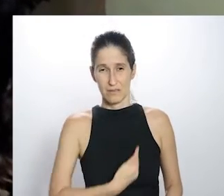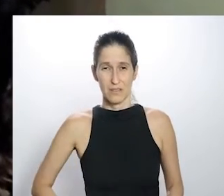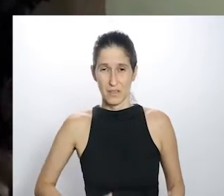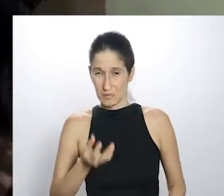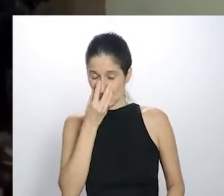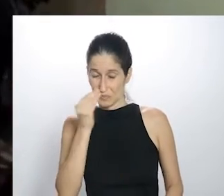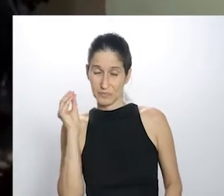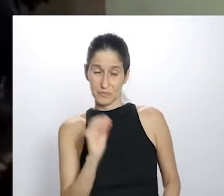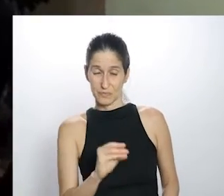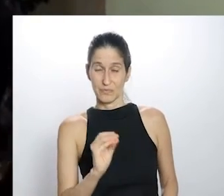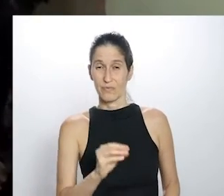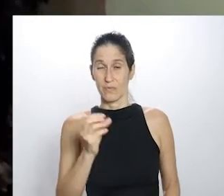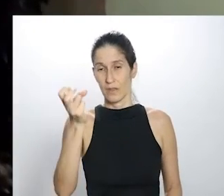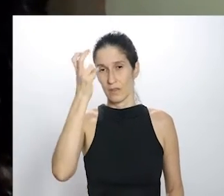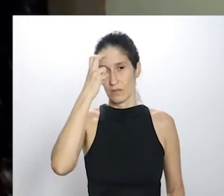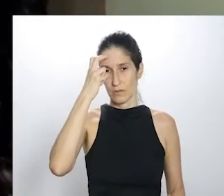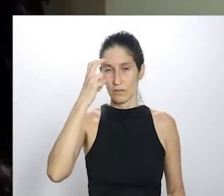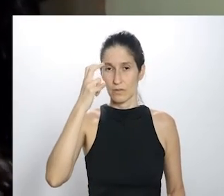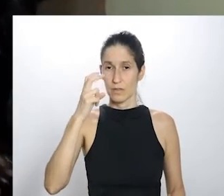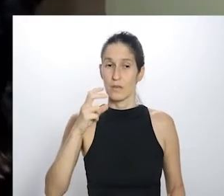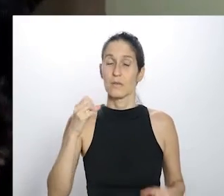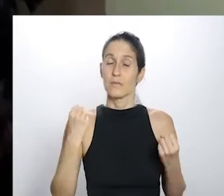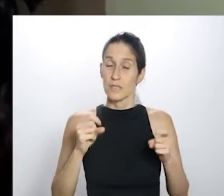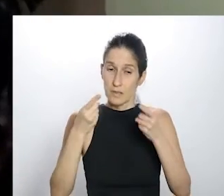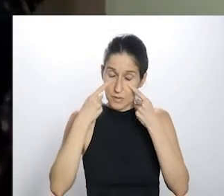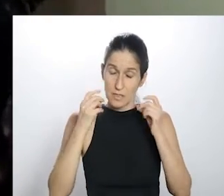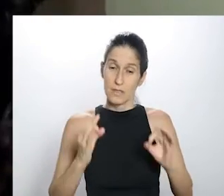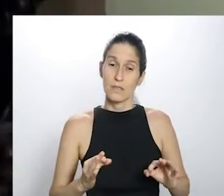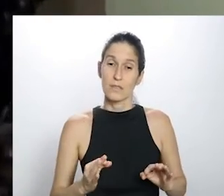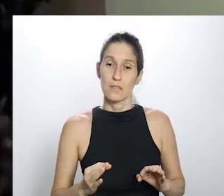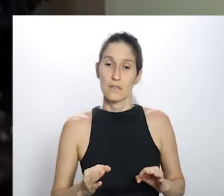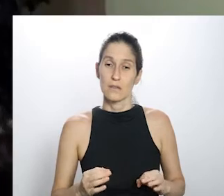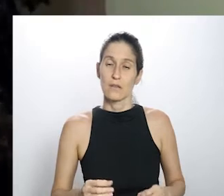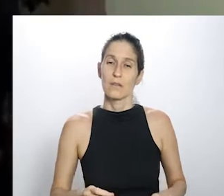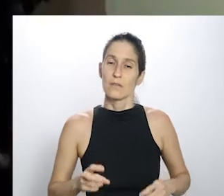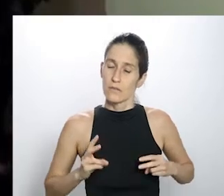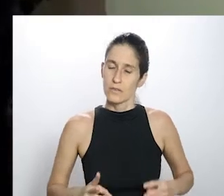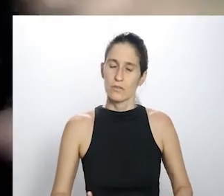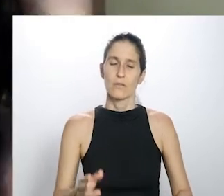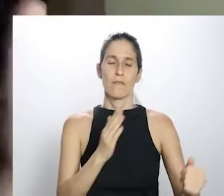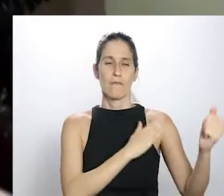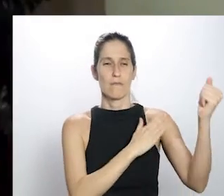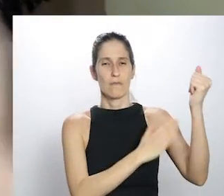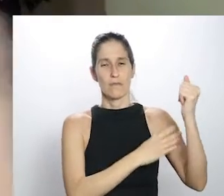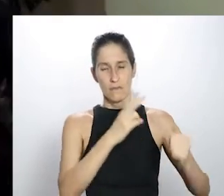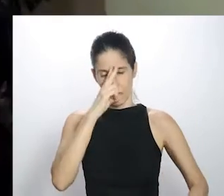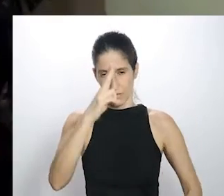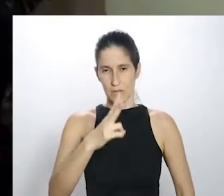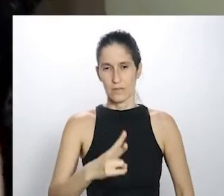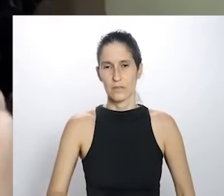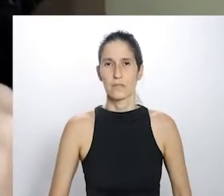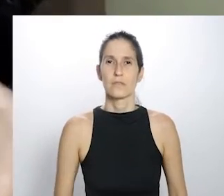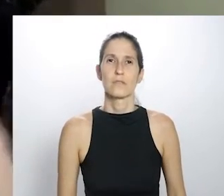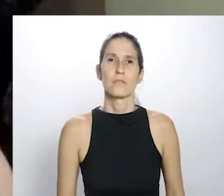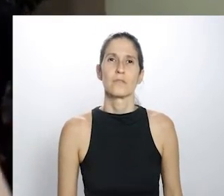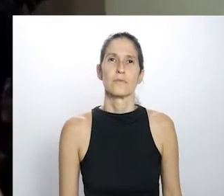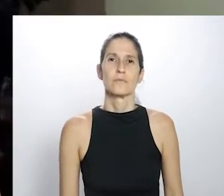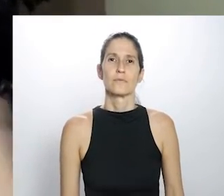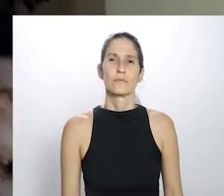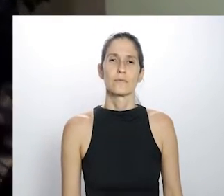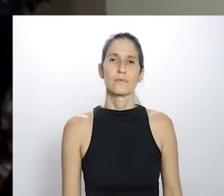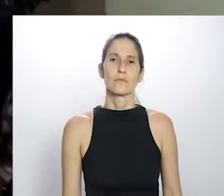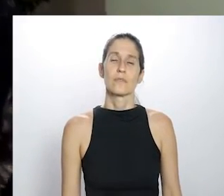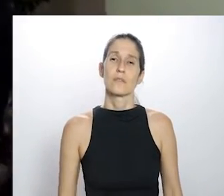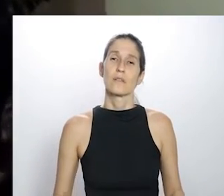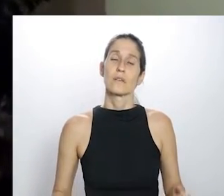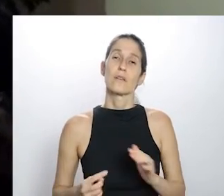e a gente tem que ficar vigilante em relação a isso. Mas vamos seguir fortes. Ah, antes, deixa eu só aproveitar o espaço